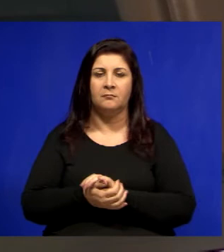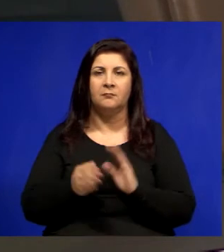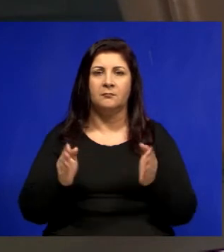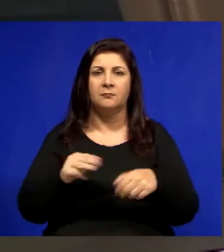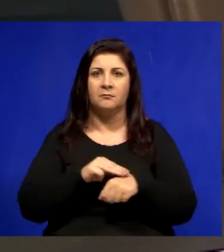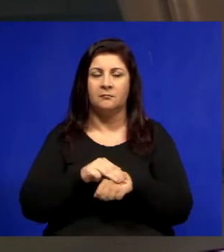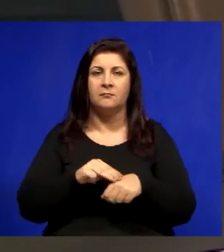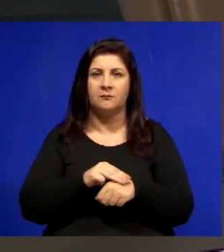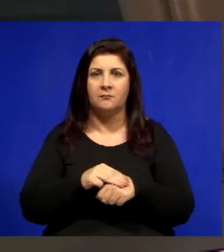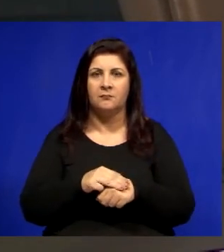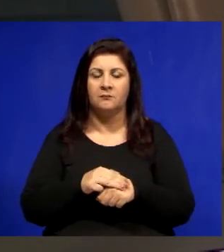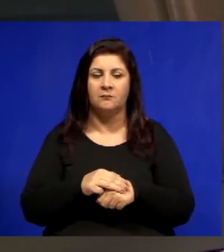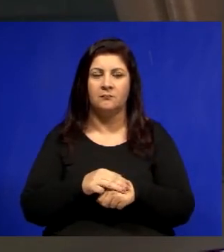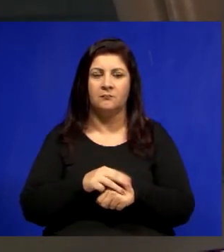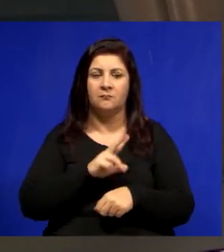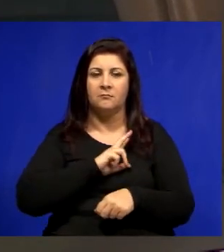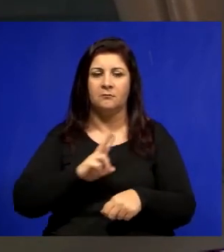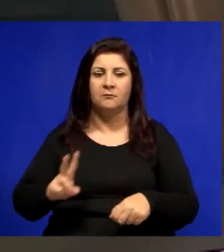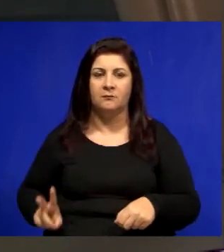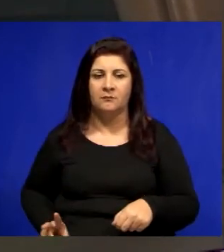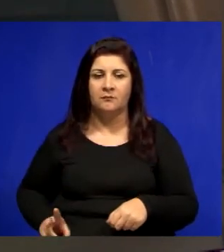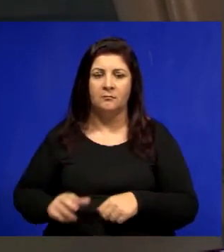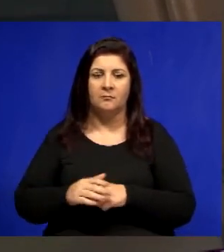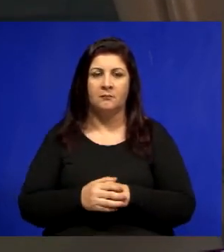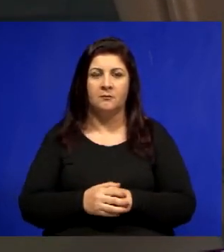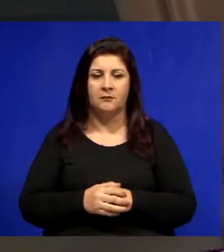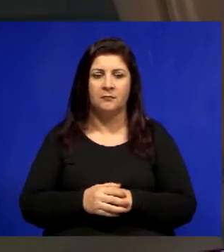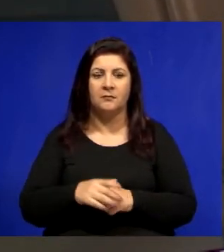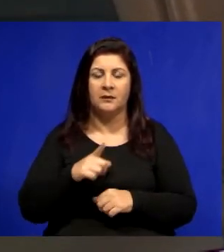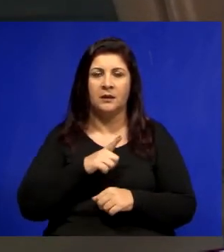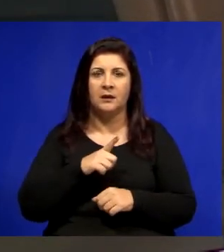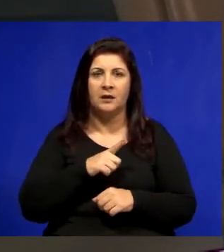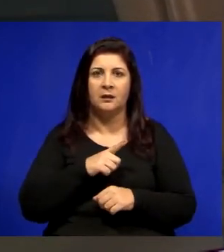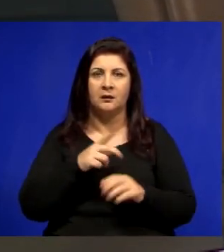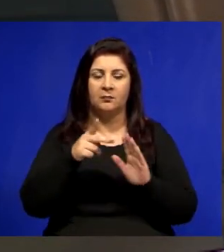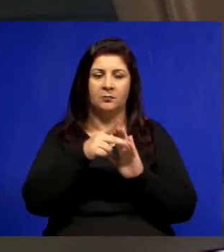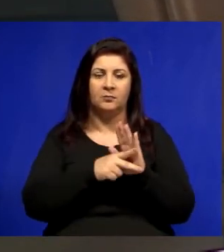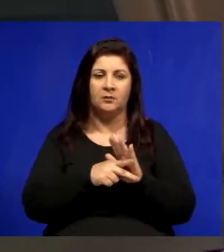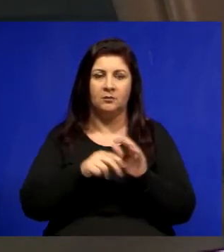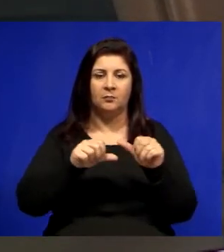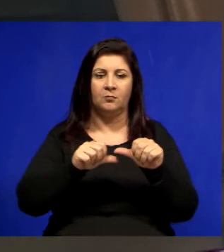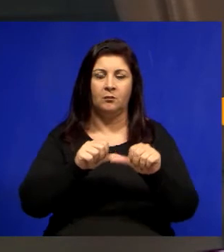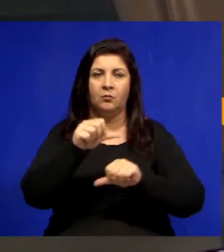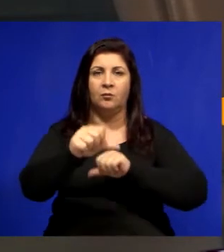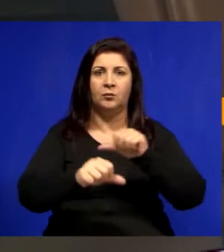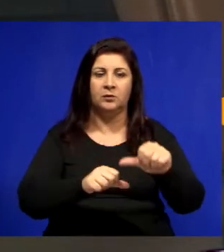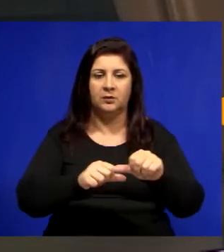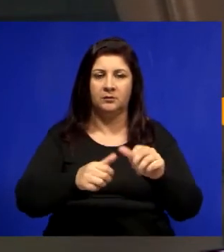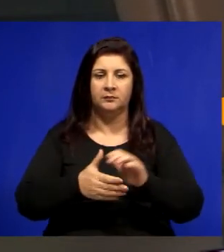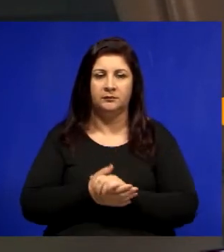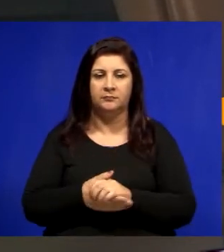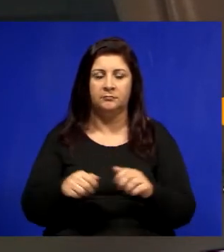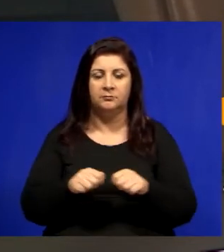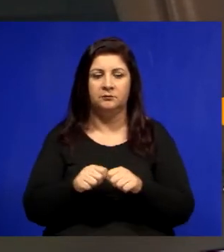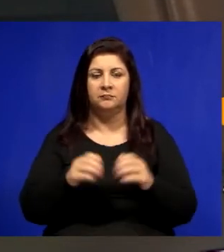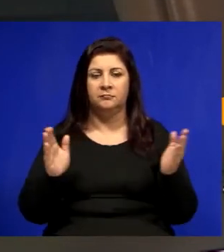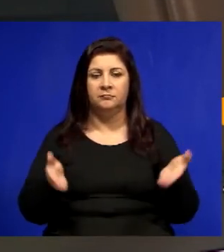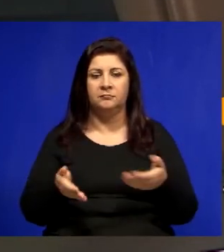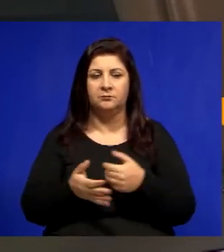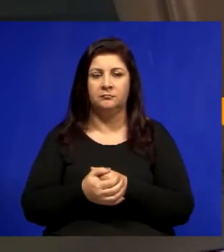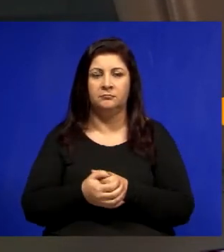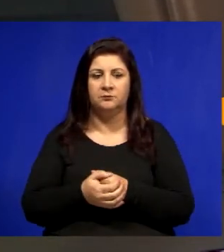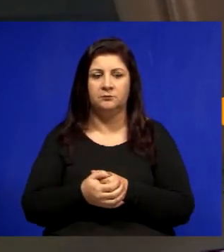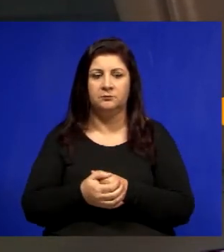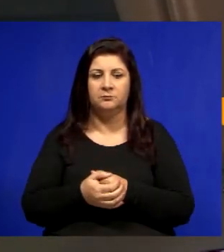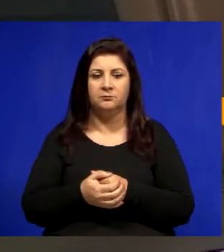com o autor, o Aderbal, que tem um projeto também colocado na ordem do dia, para que a gente invertesse e que fizesse agora a apreciação do